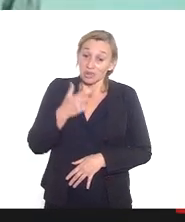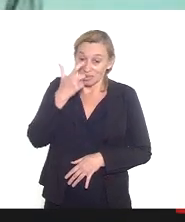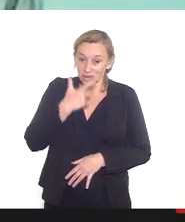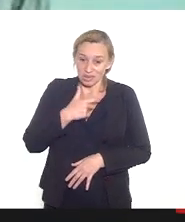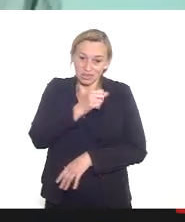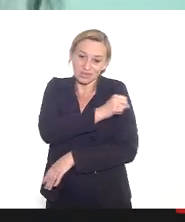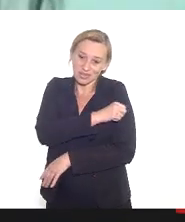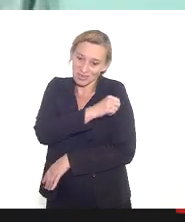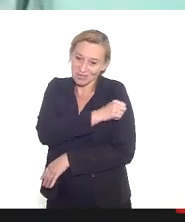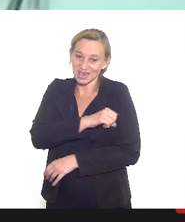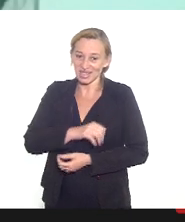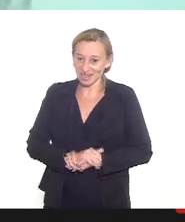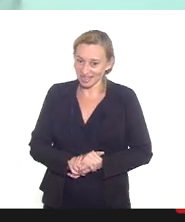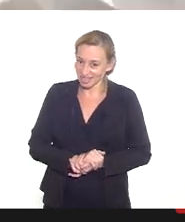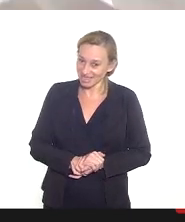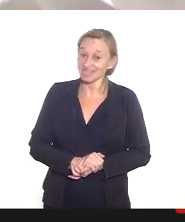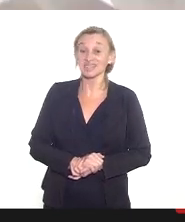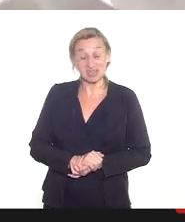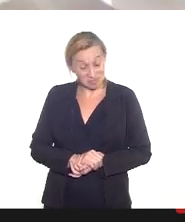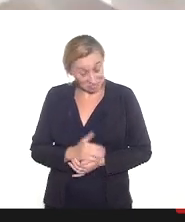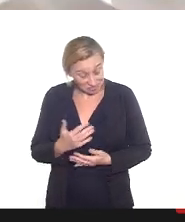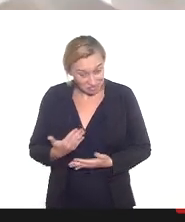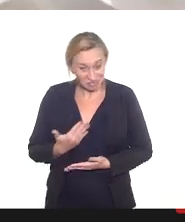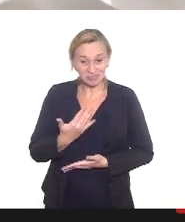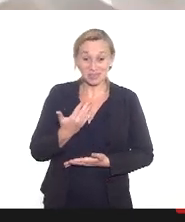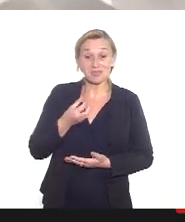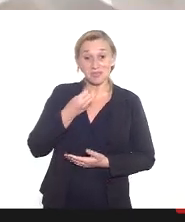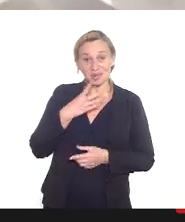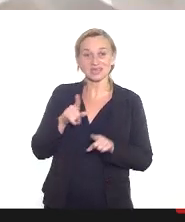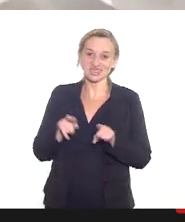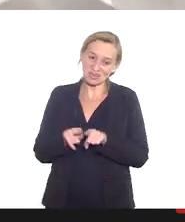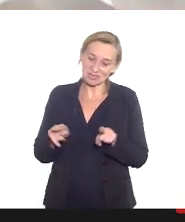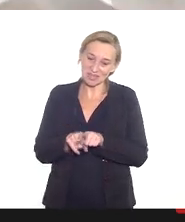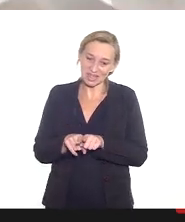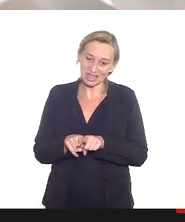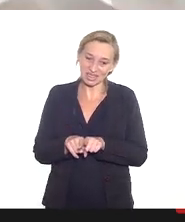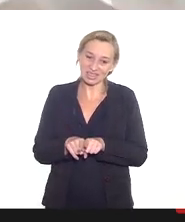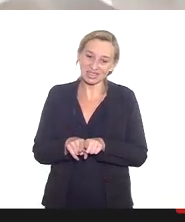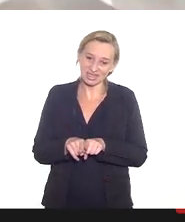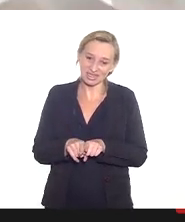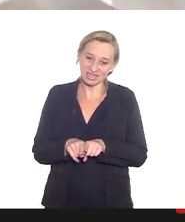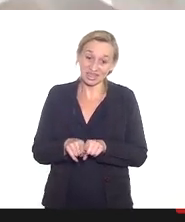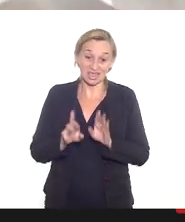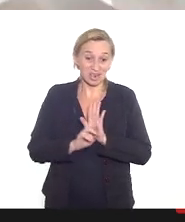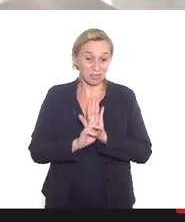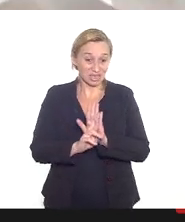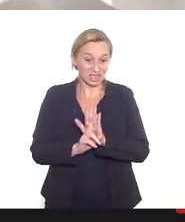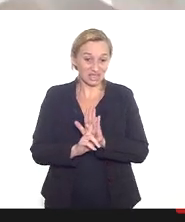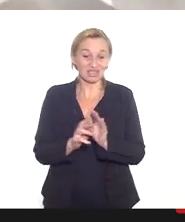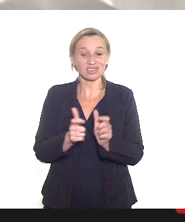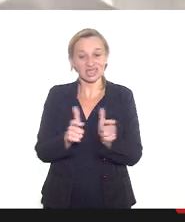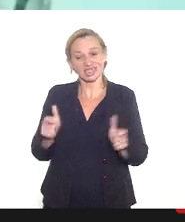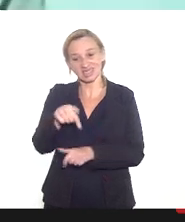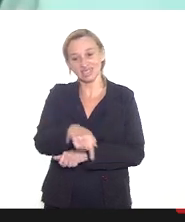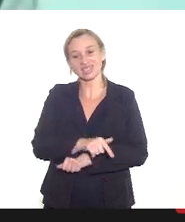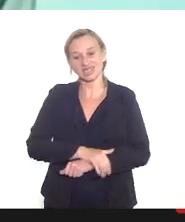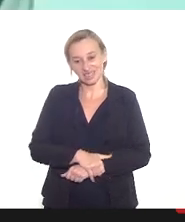enfermeira então muito bom também nós temos uma belíssima representação aqui